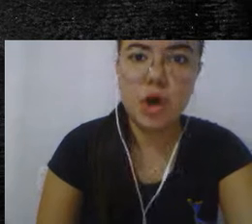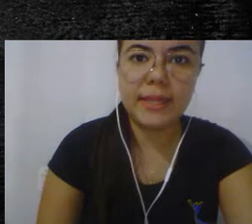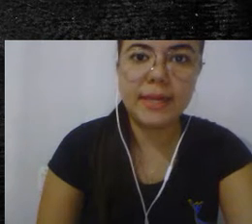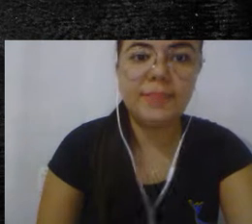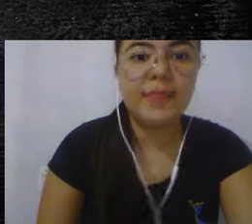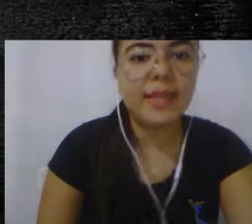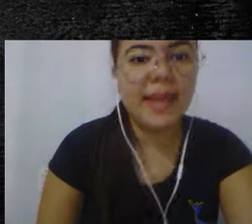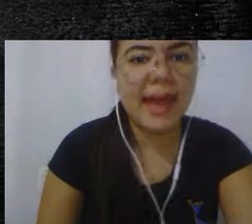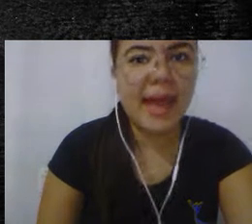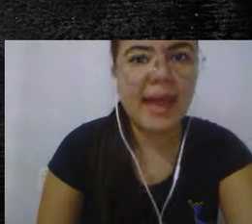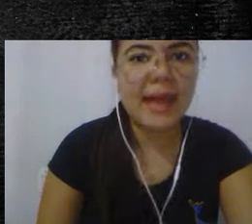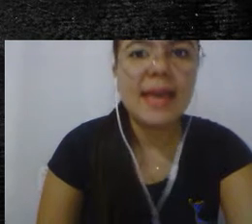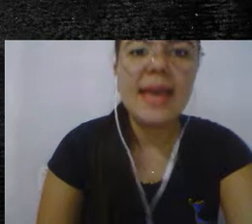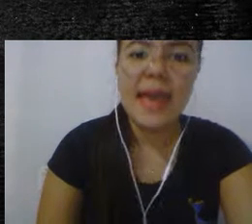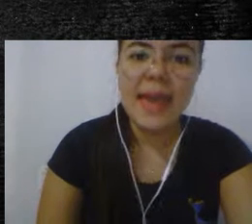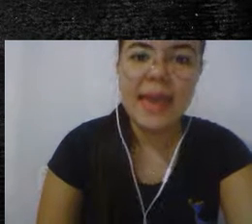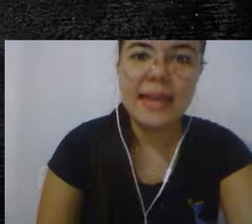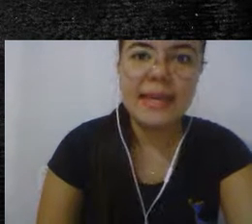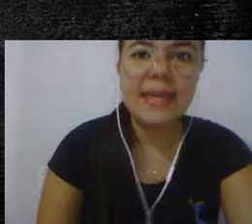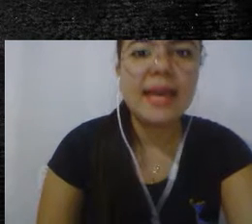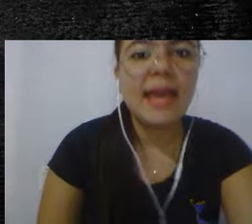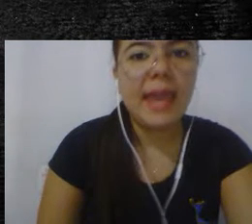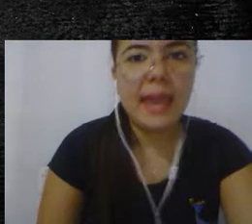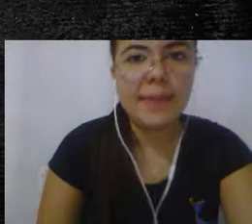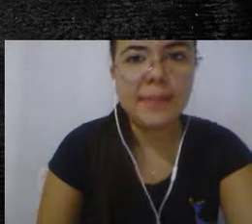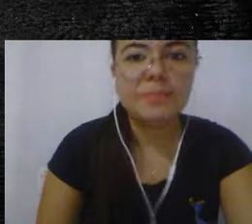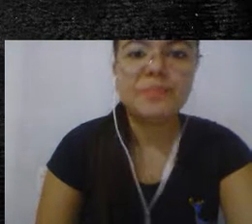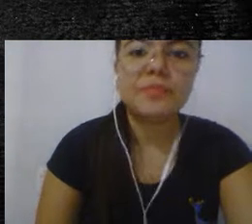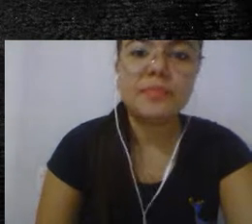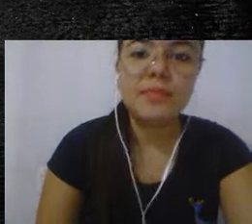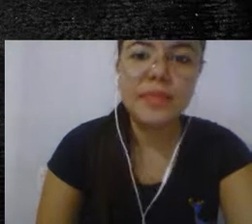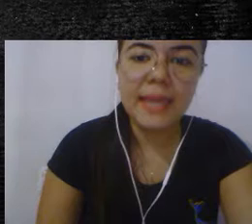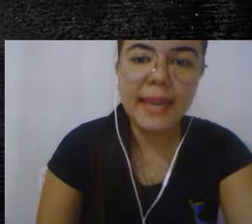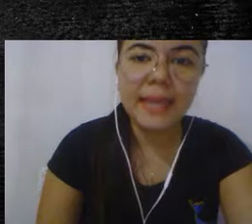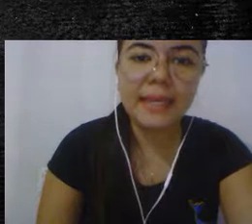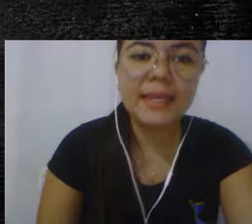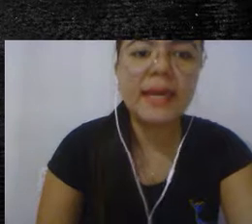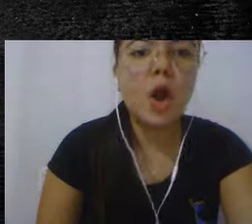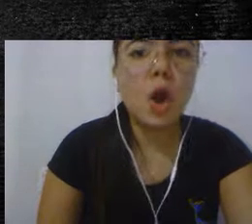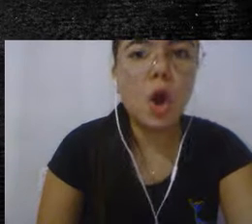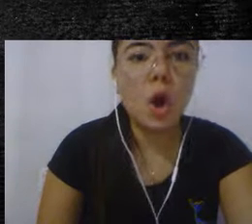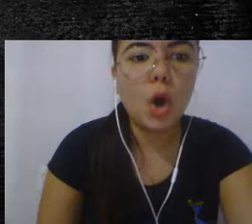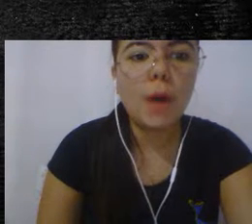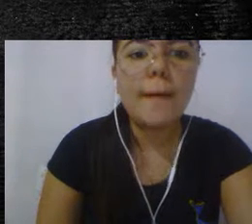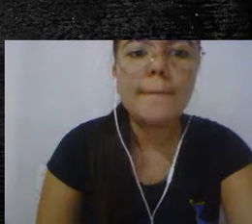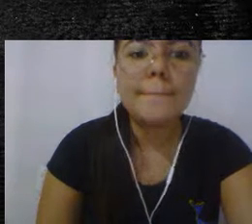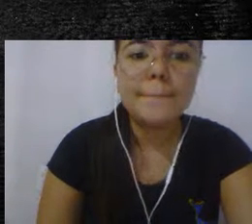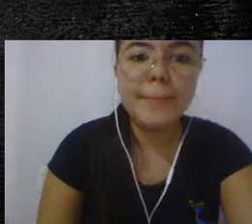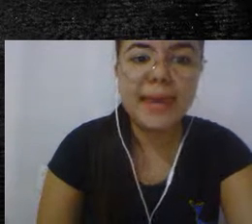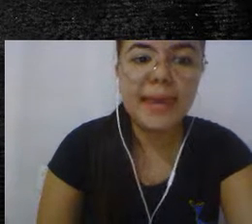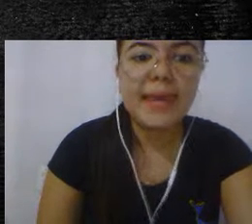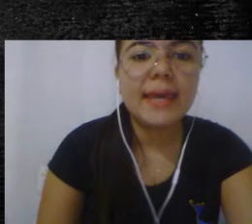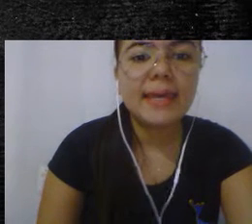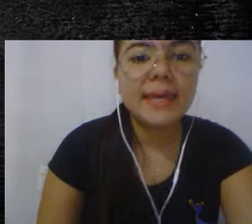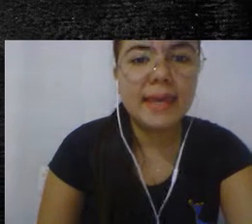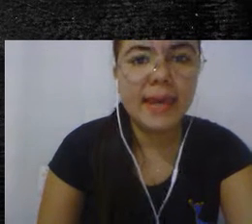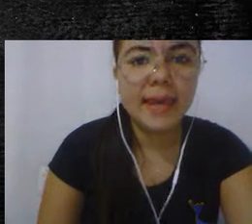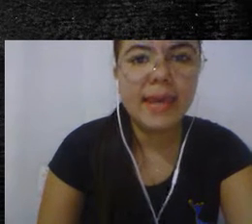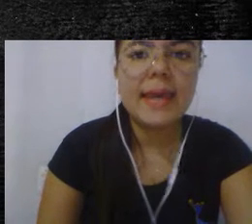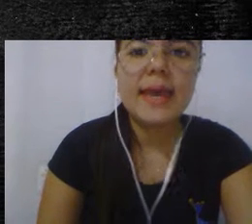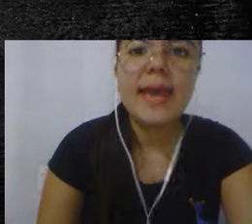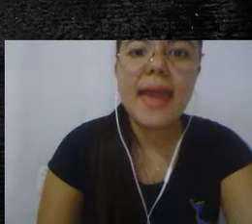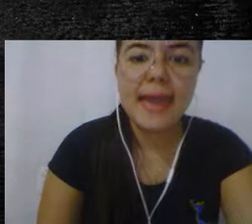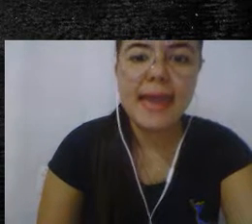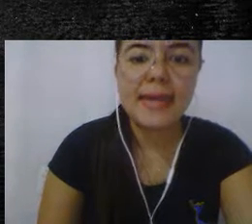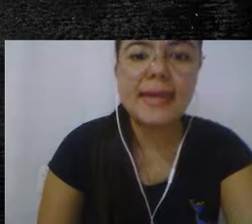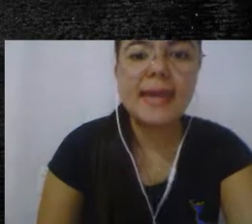J, K, L, M, N, O, P, Q,